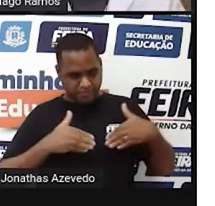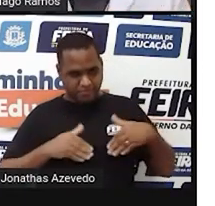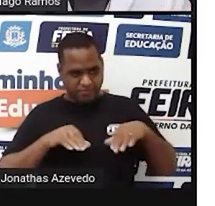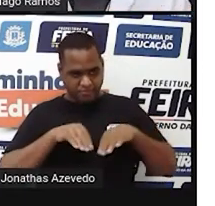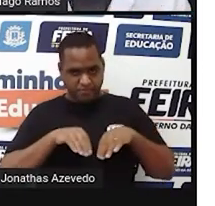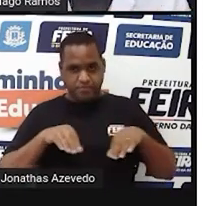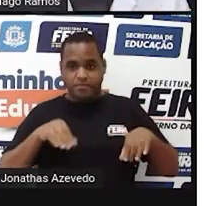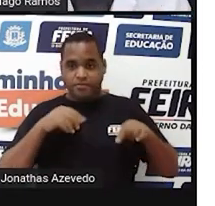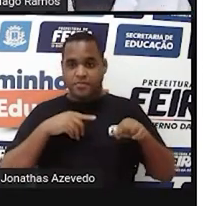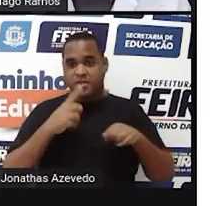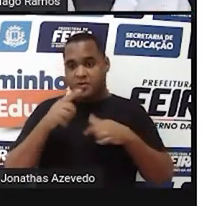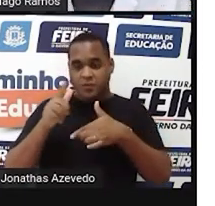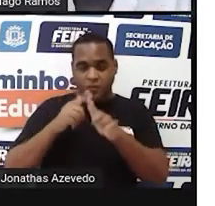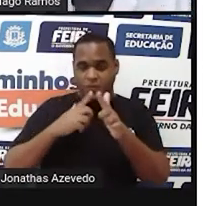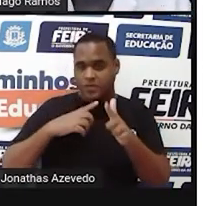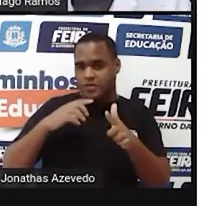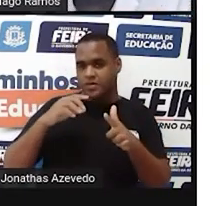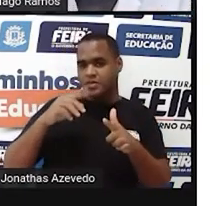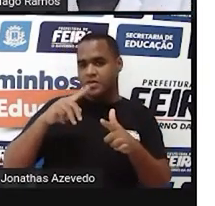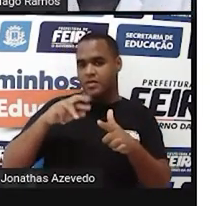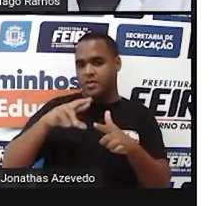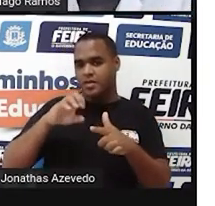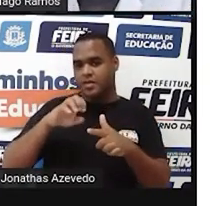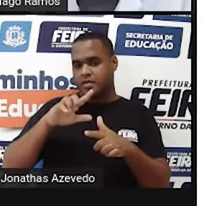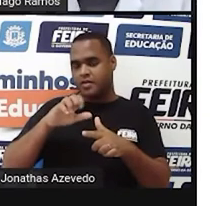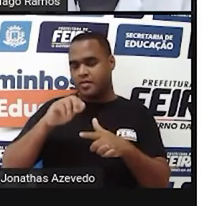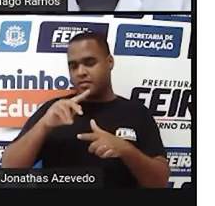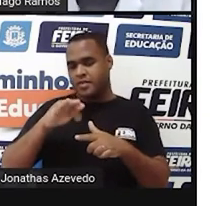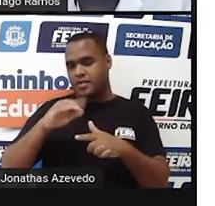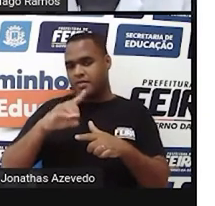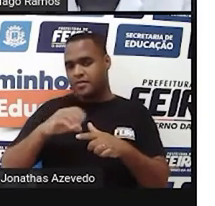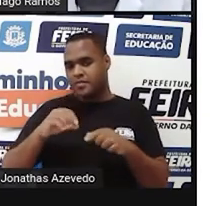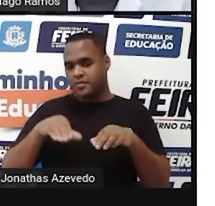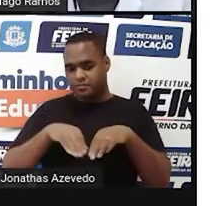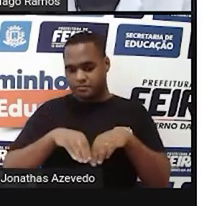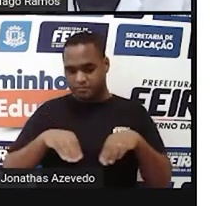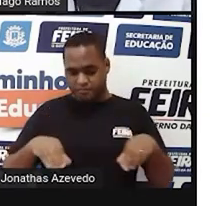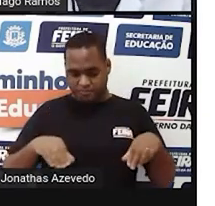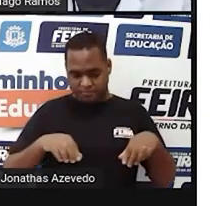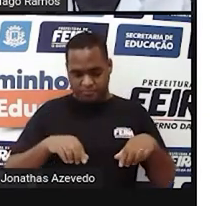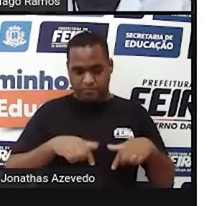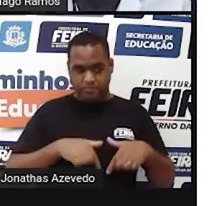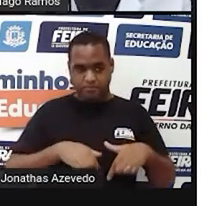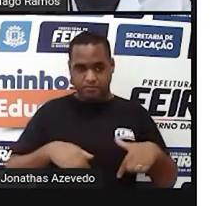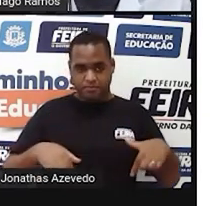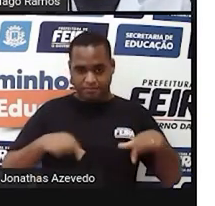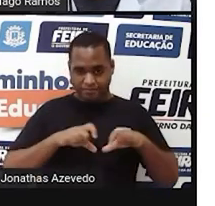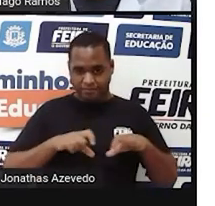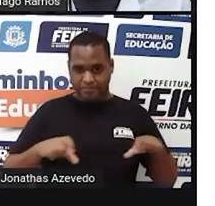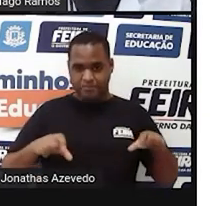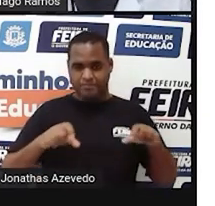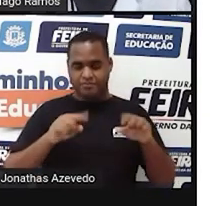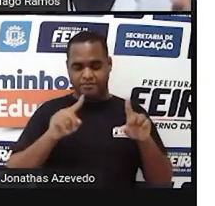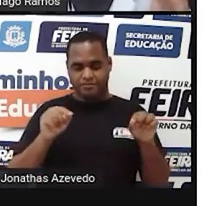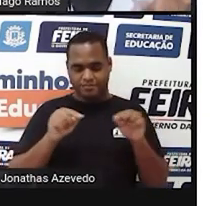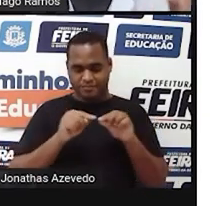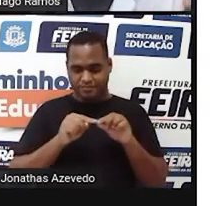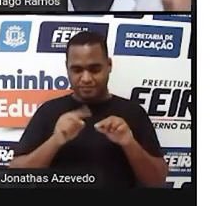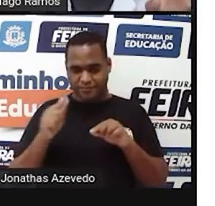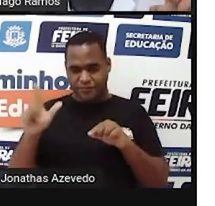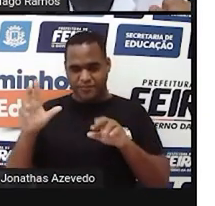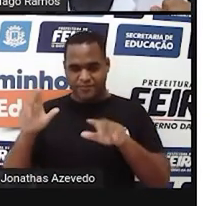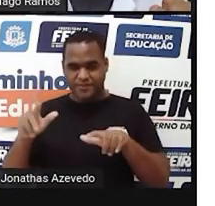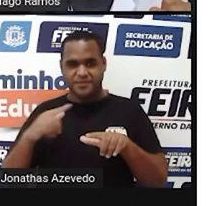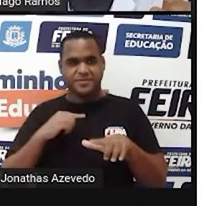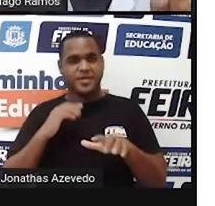outros tipos de paralelepípedo são com faces retangulares. Certo? Então, a forma